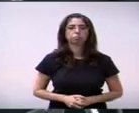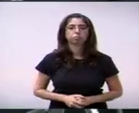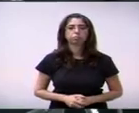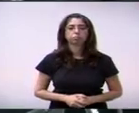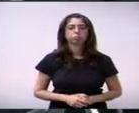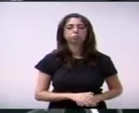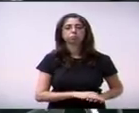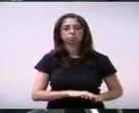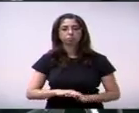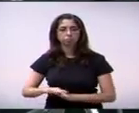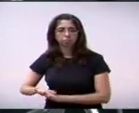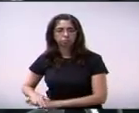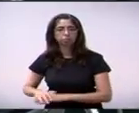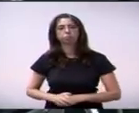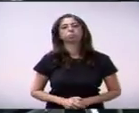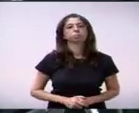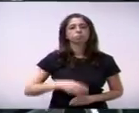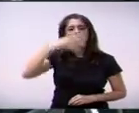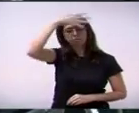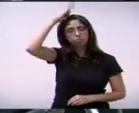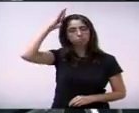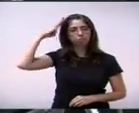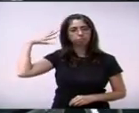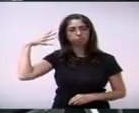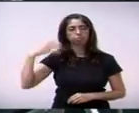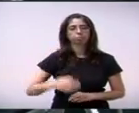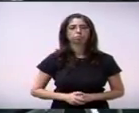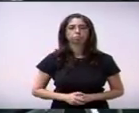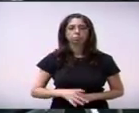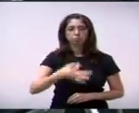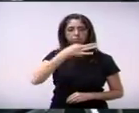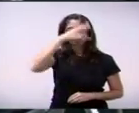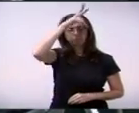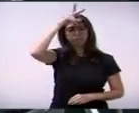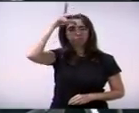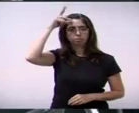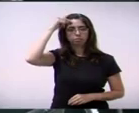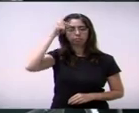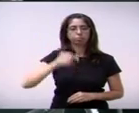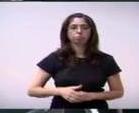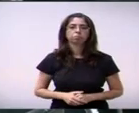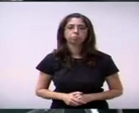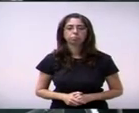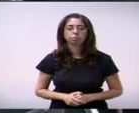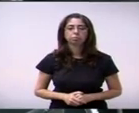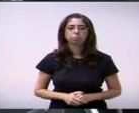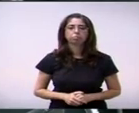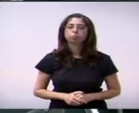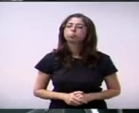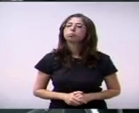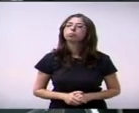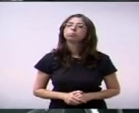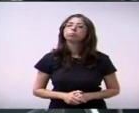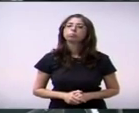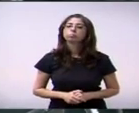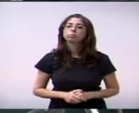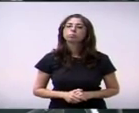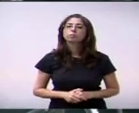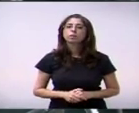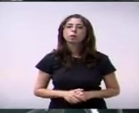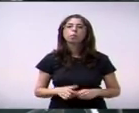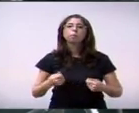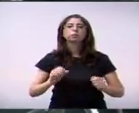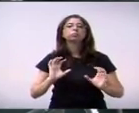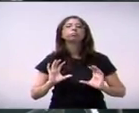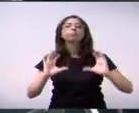da vereadora Ângela Duarte sugere ao executivo a realização da festa de